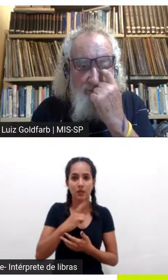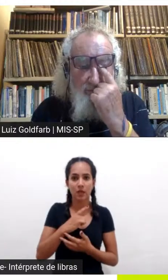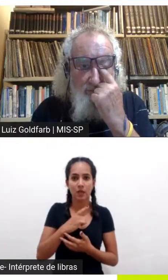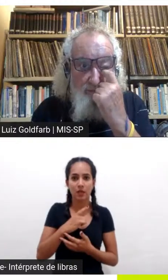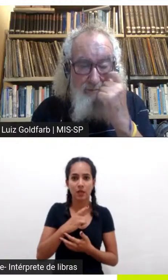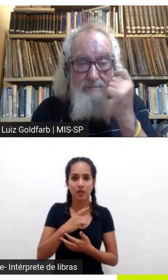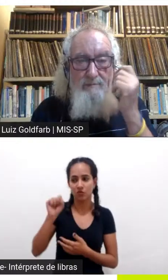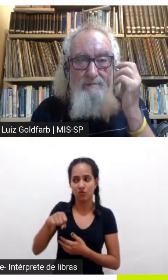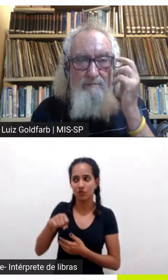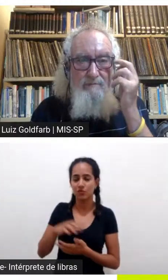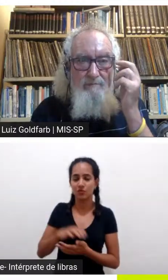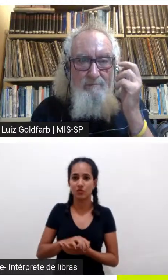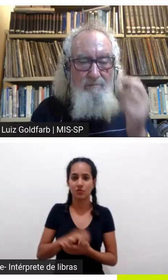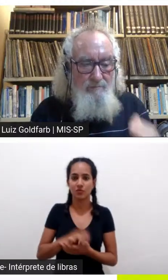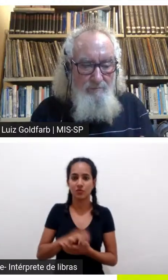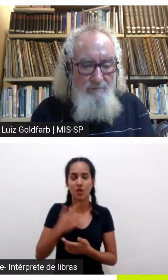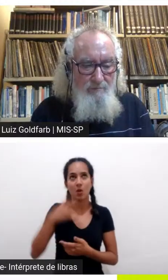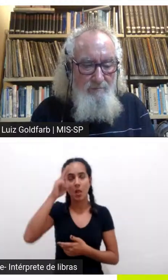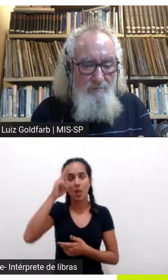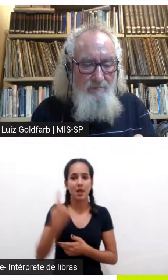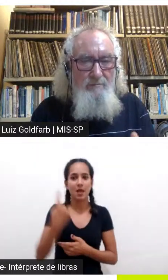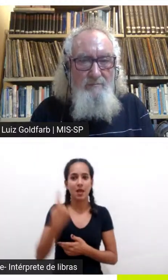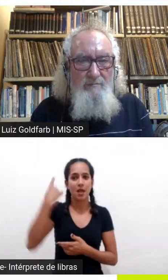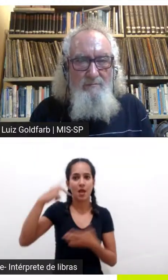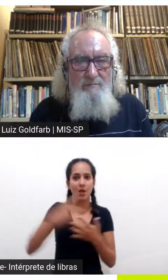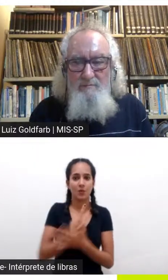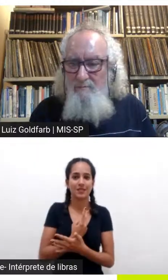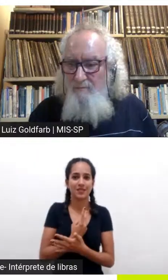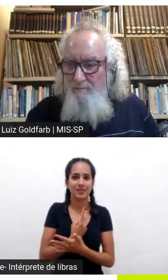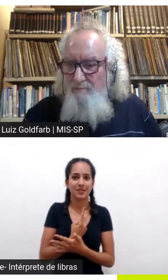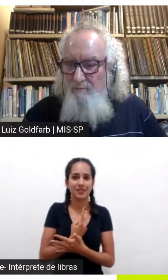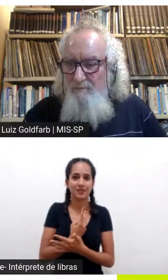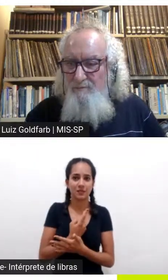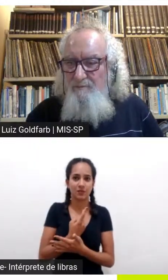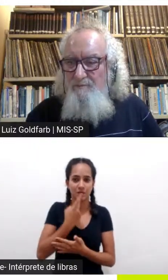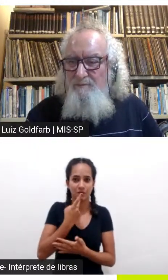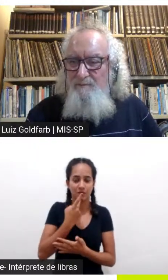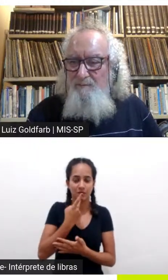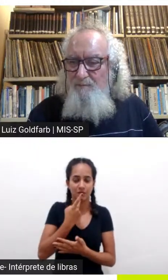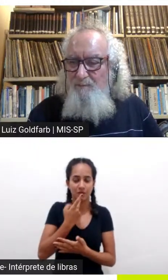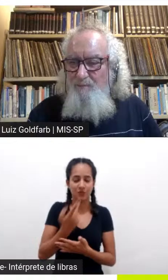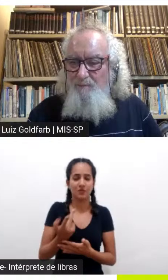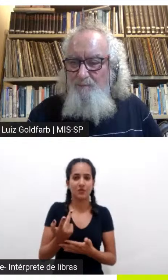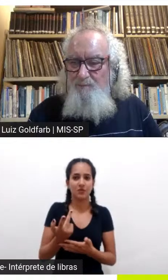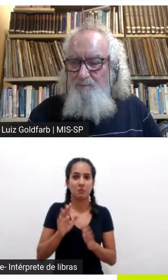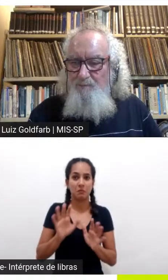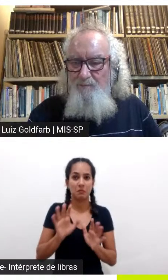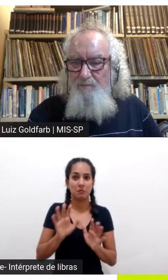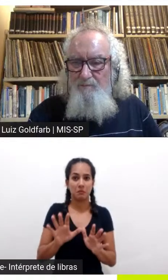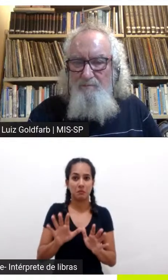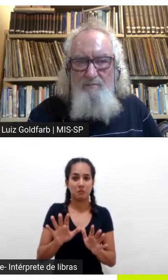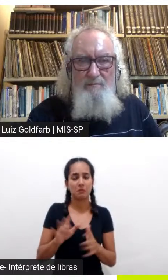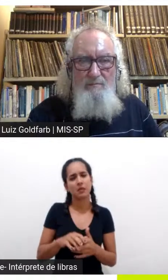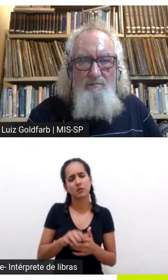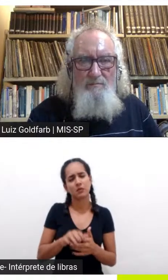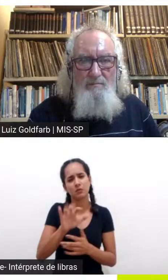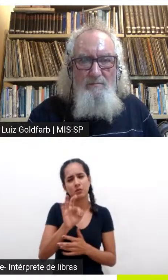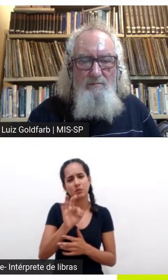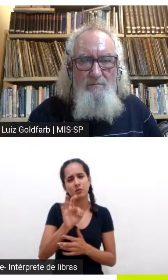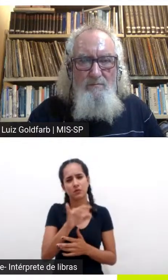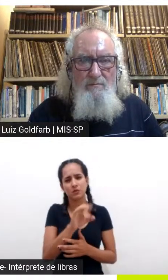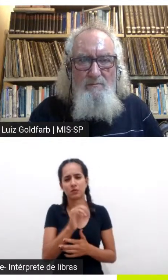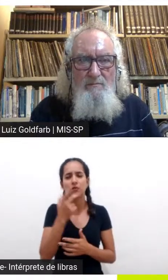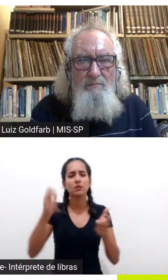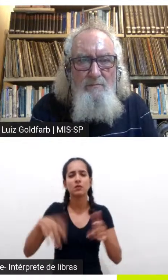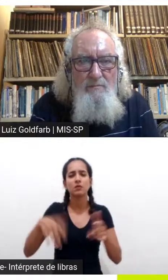eu lembrei de uma citação tô sendo bem francocêntrico aqui mas do Rabelais que fala que ciência sem